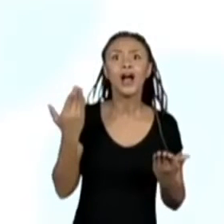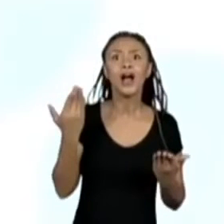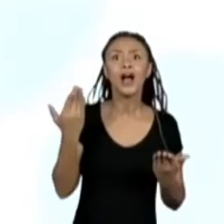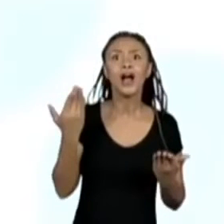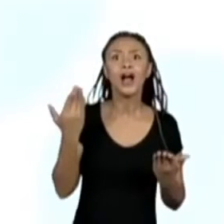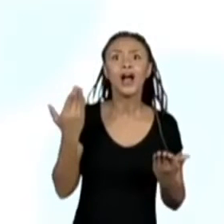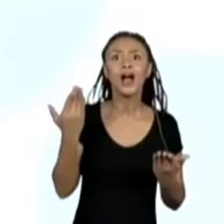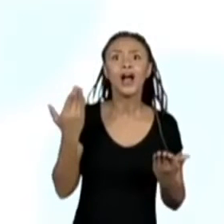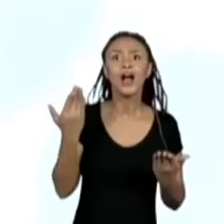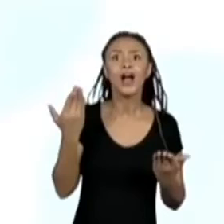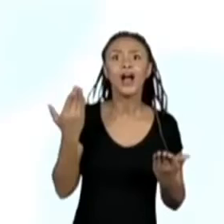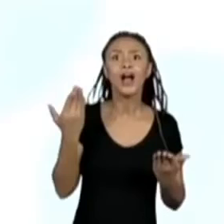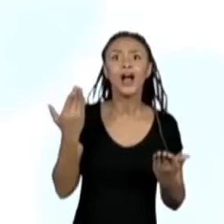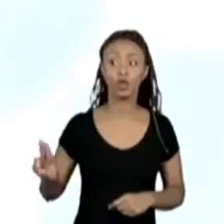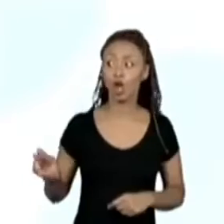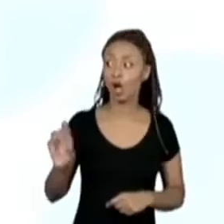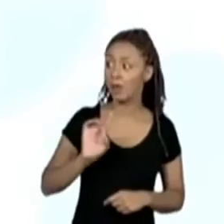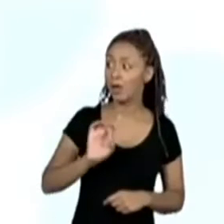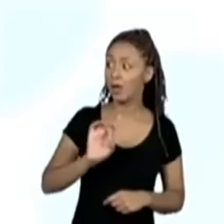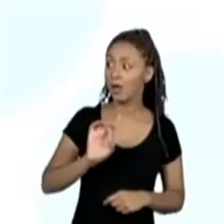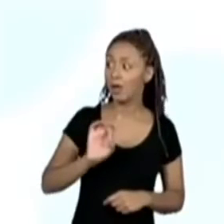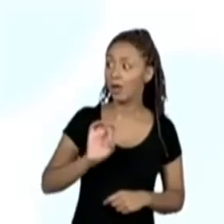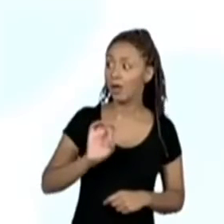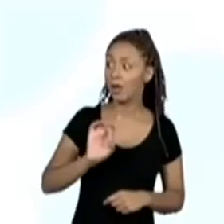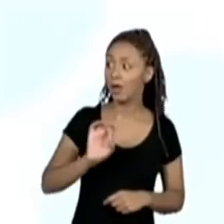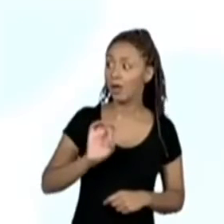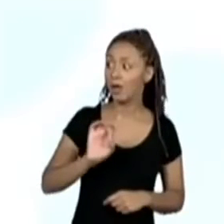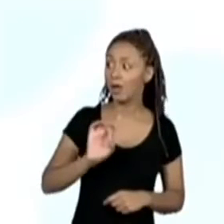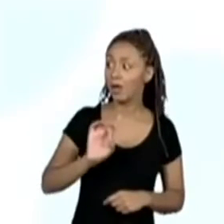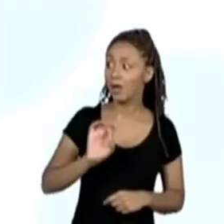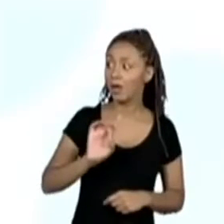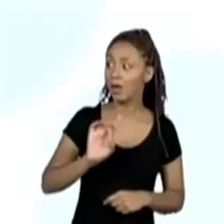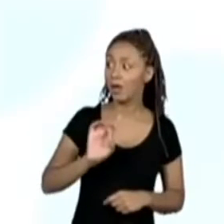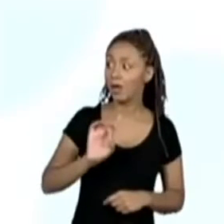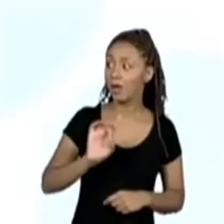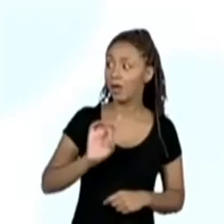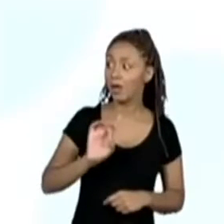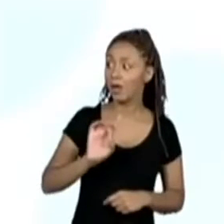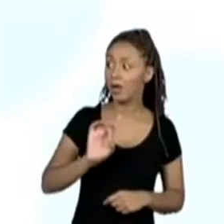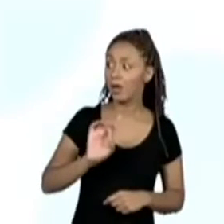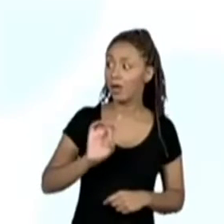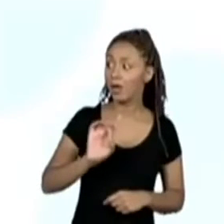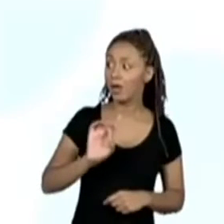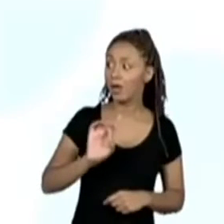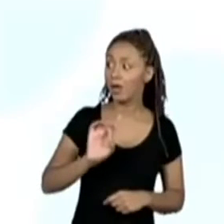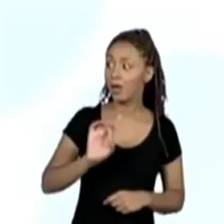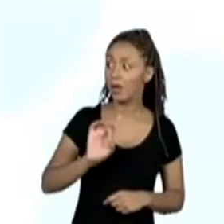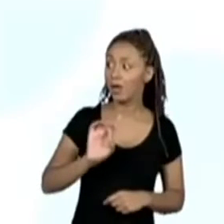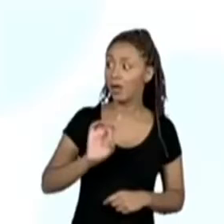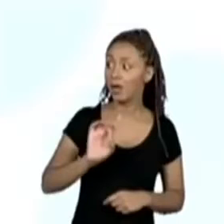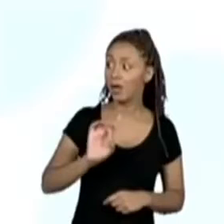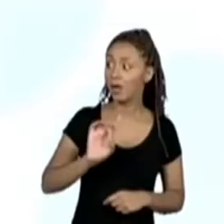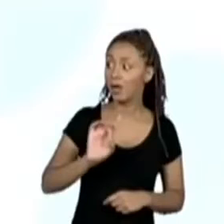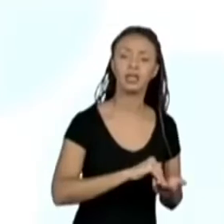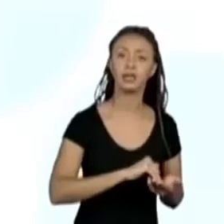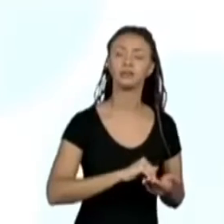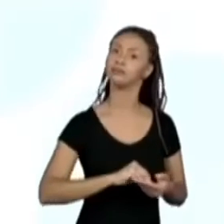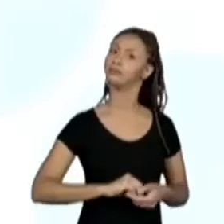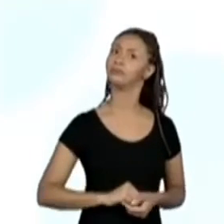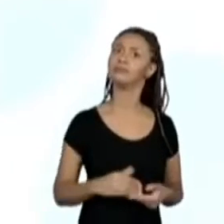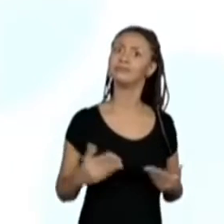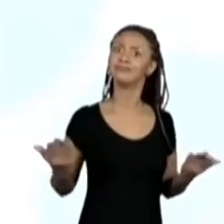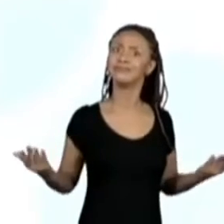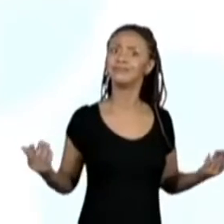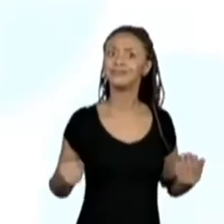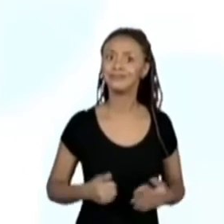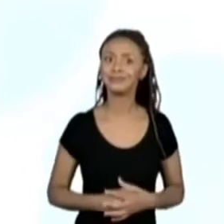dos colegas de João Pedro, do maior para o menor. Agora, galera, eu